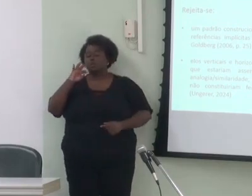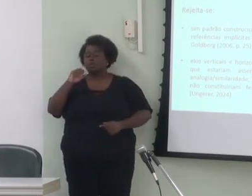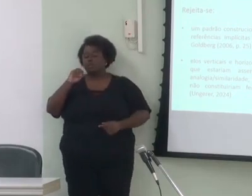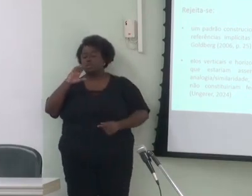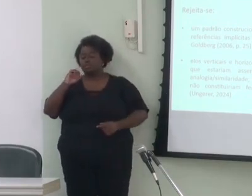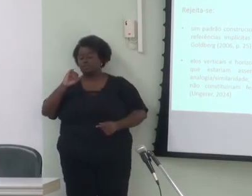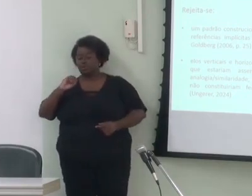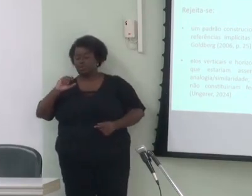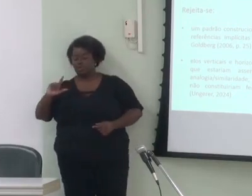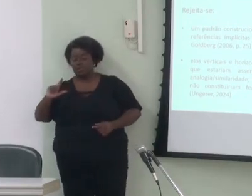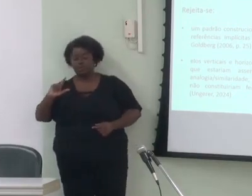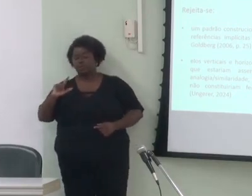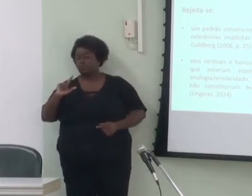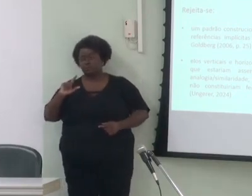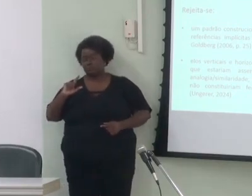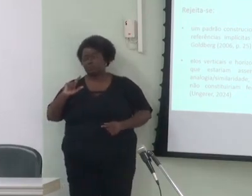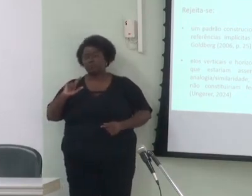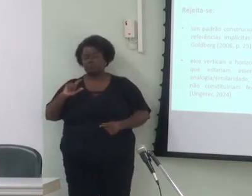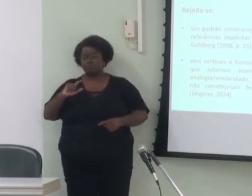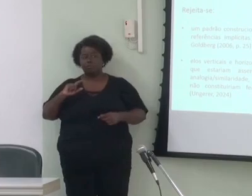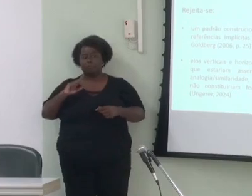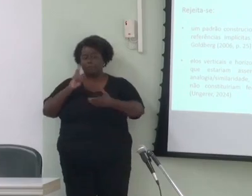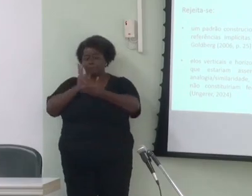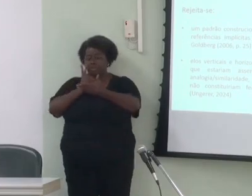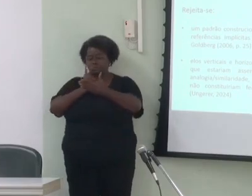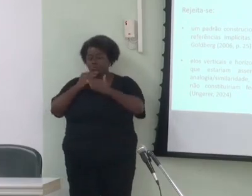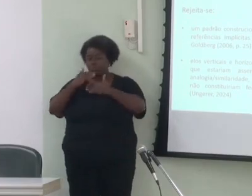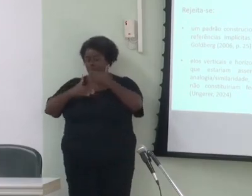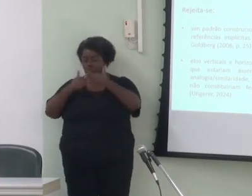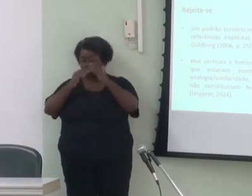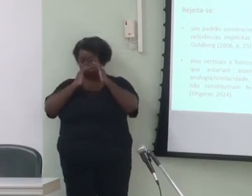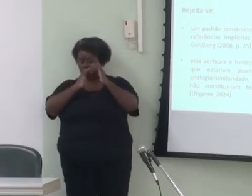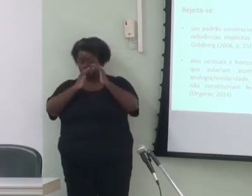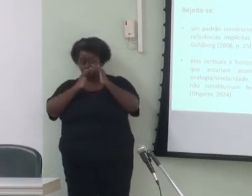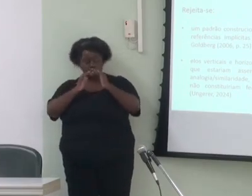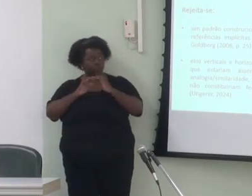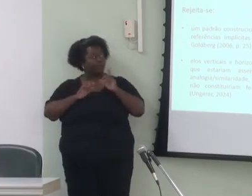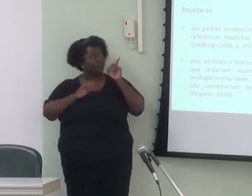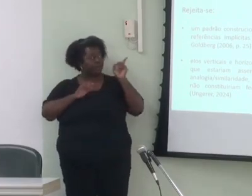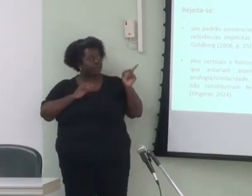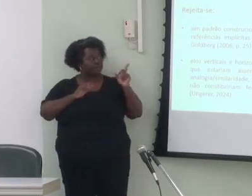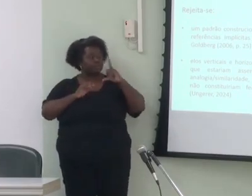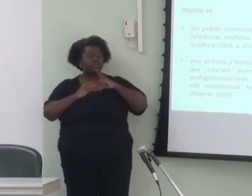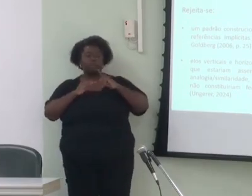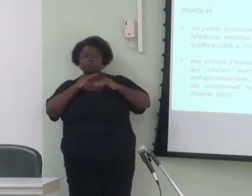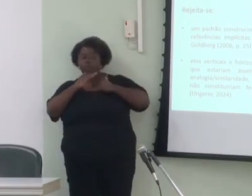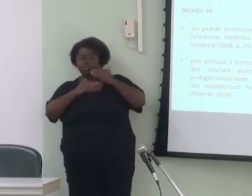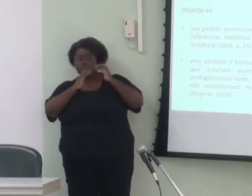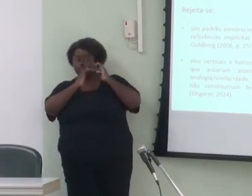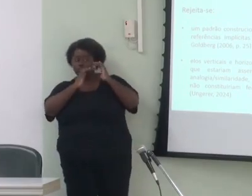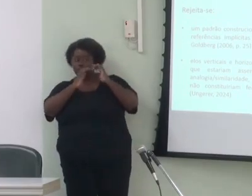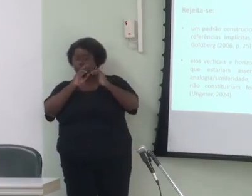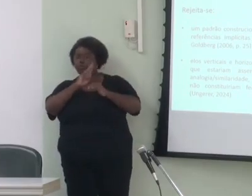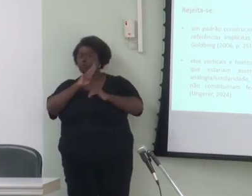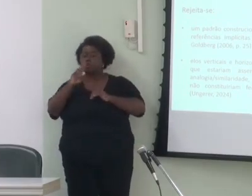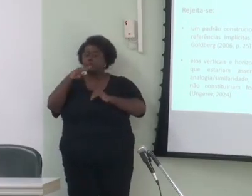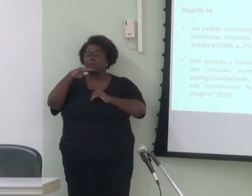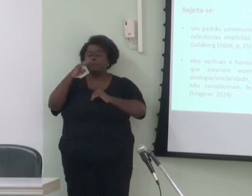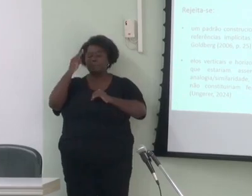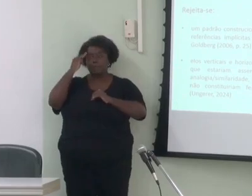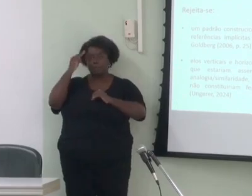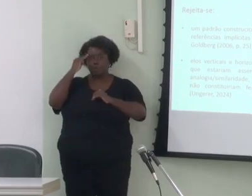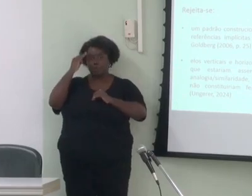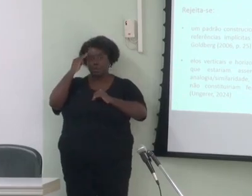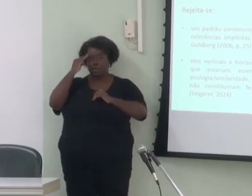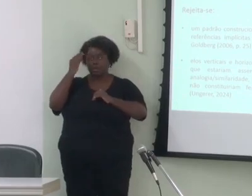nos mesmos processos cognitivos aqui invoca o processo cognitivo conhecido como memória enriquecida segundo o qual